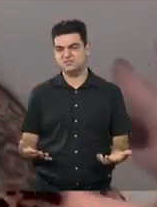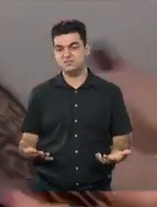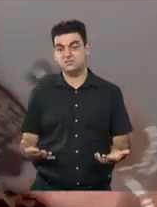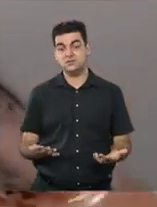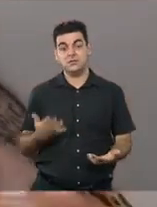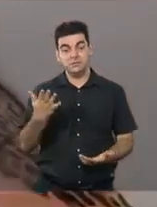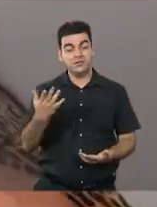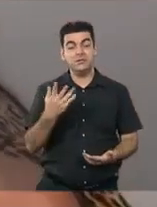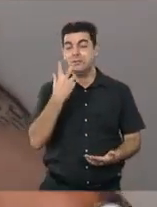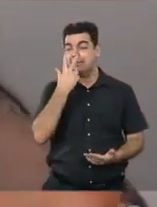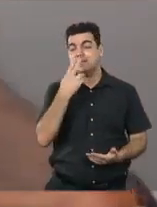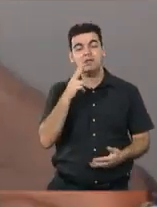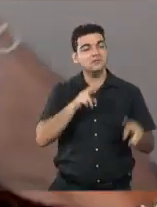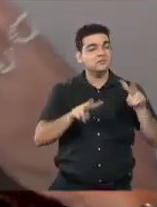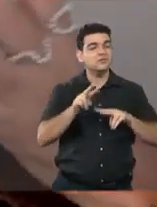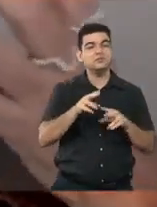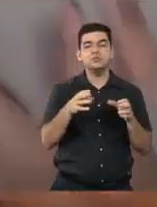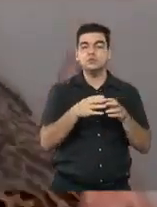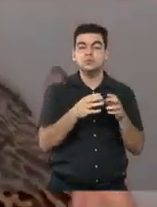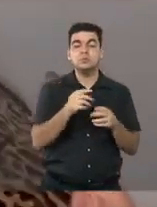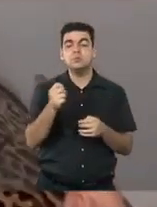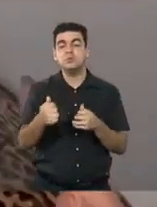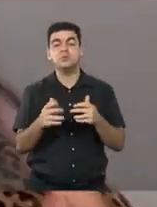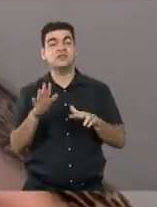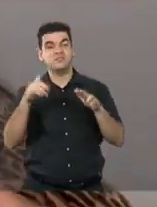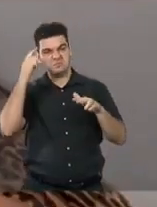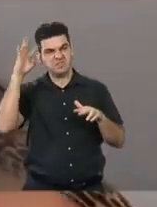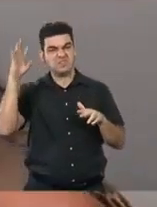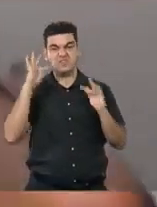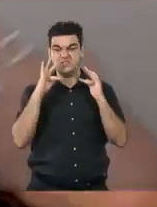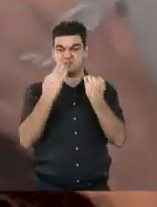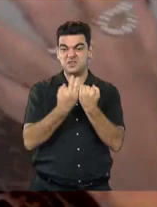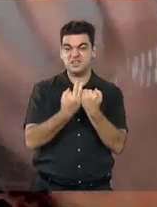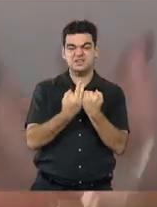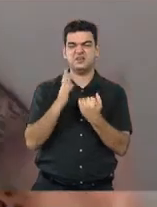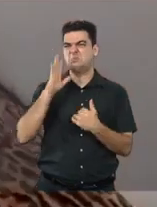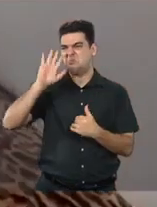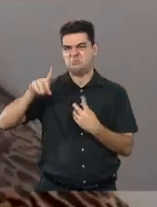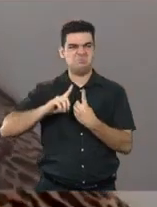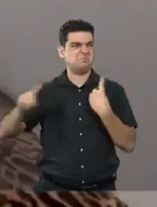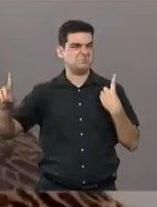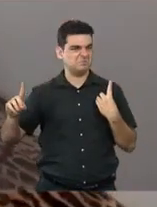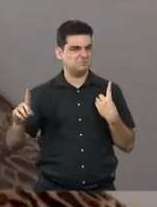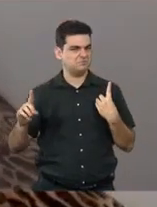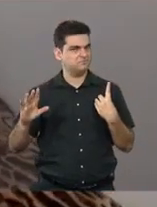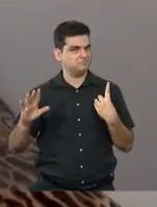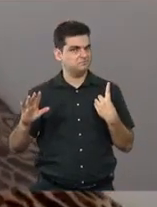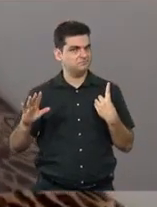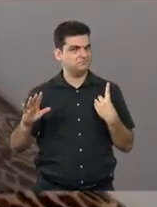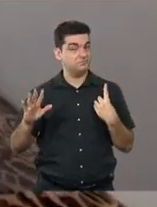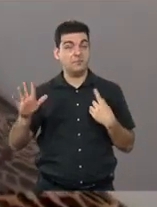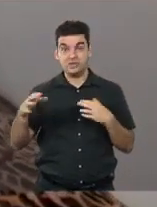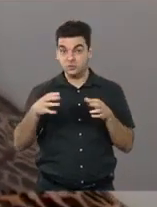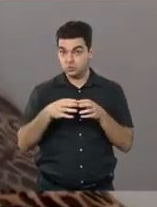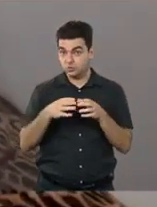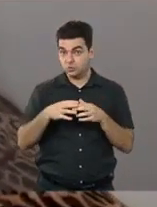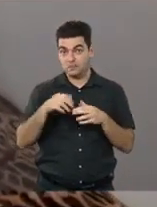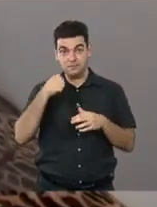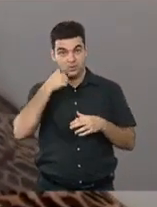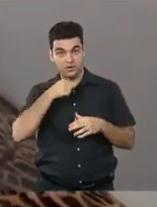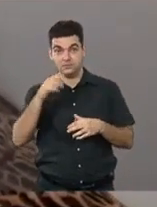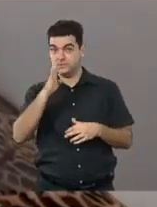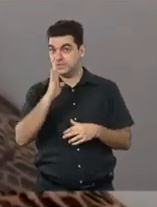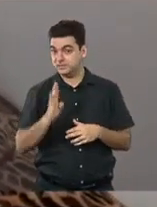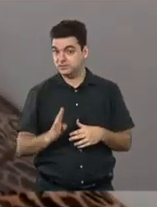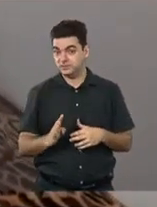gritante como chegou famílias a não passar Natal junto, a ter essa confusão. E o Grupo Mulheres do Brasil, porque